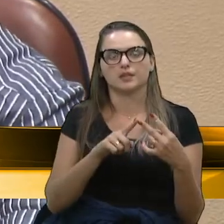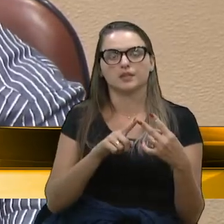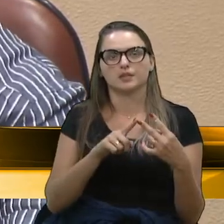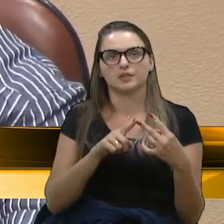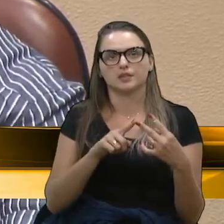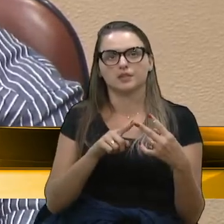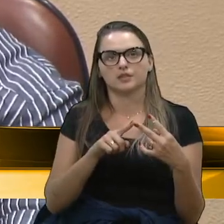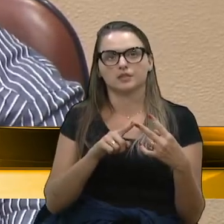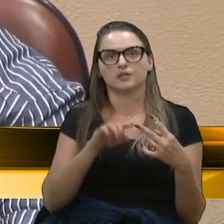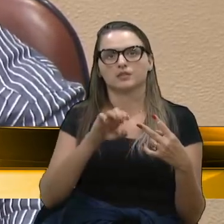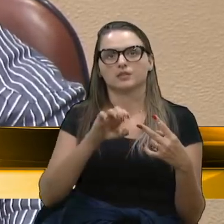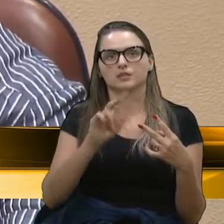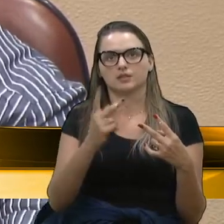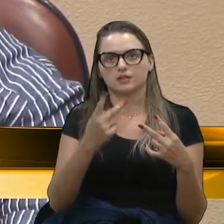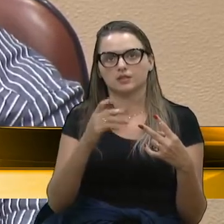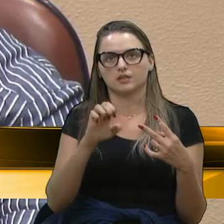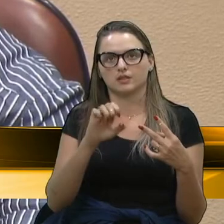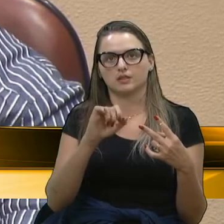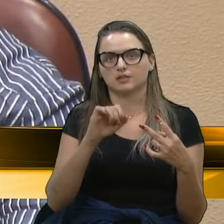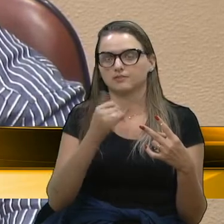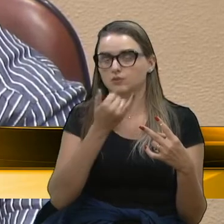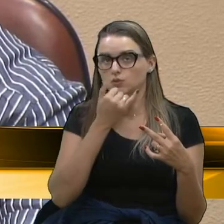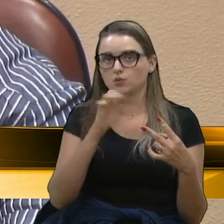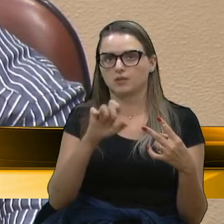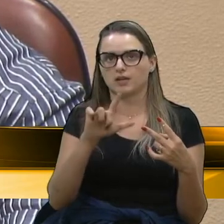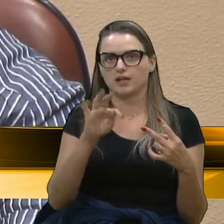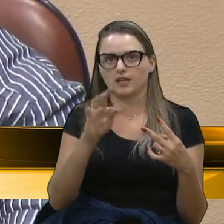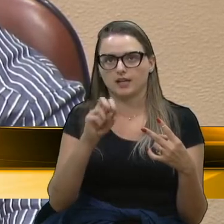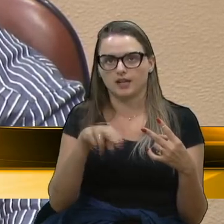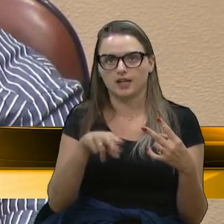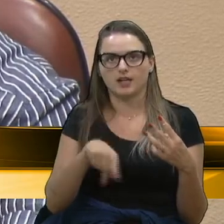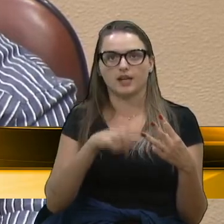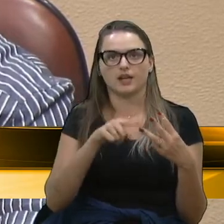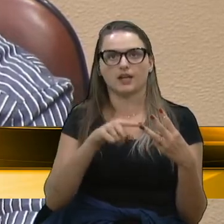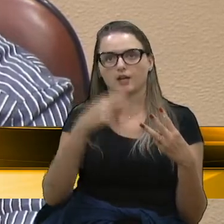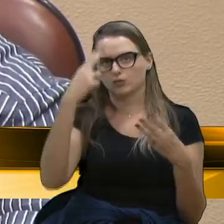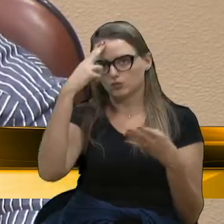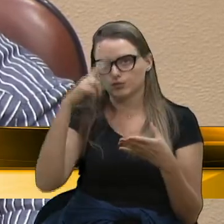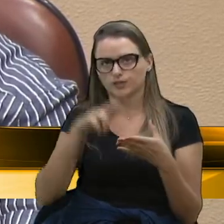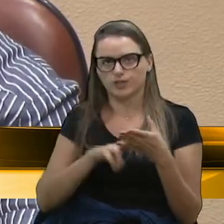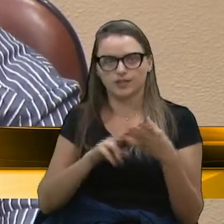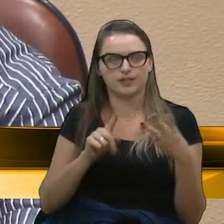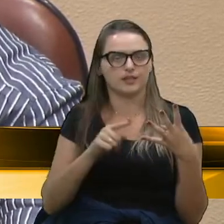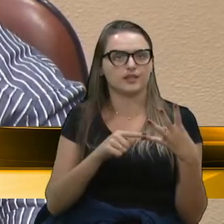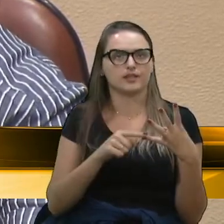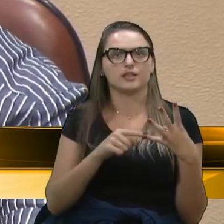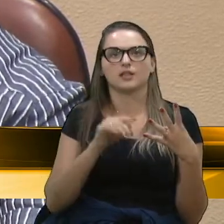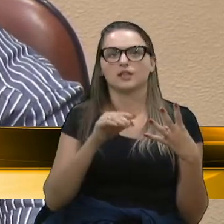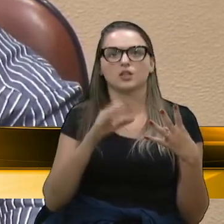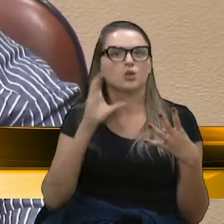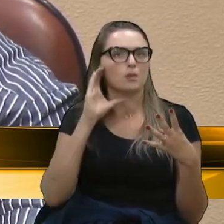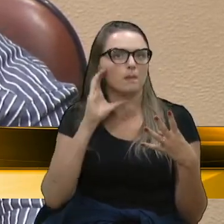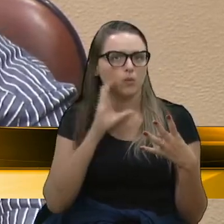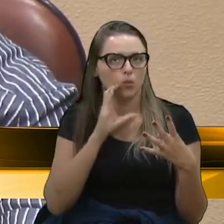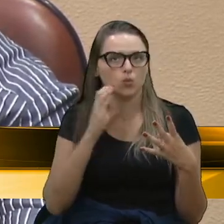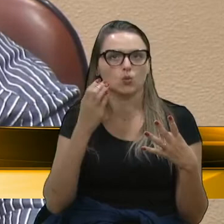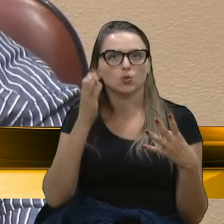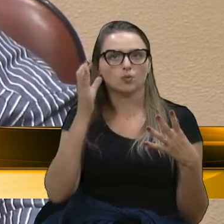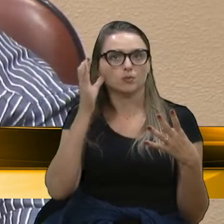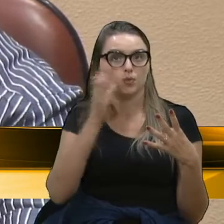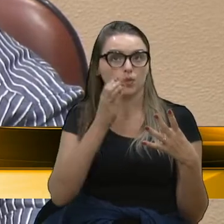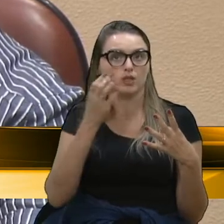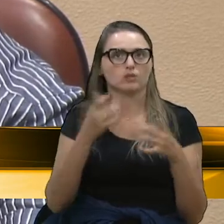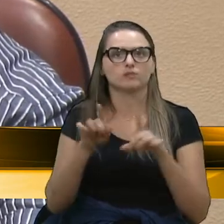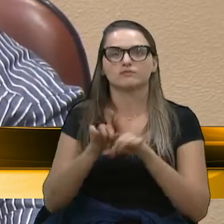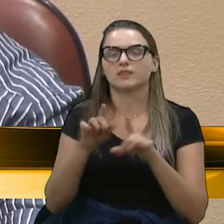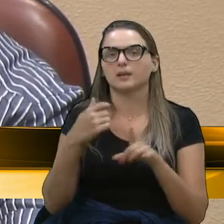Heitor, do Elton, nós vamos precisar do Nerio Carteiro, nós vamos precisar do Búrigo, de todos lá, para que nos